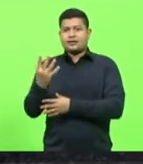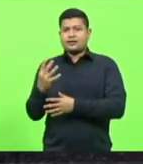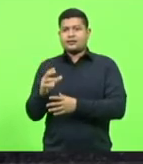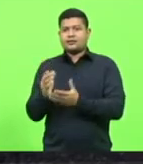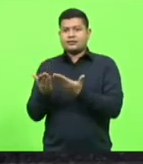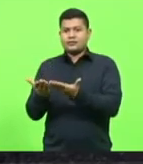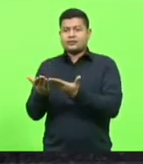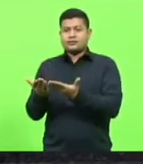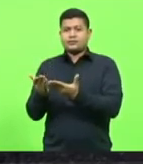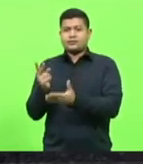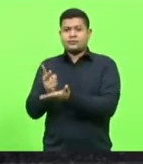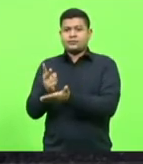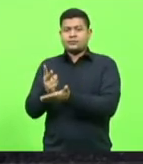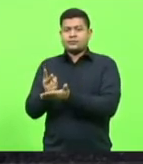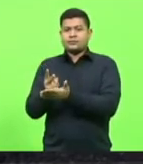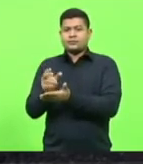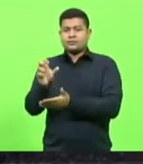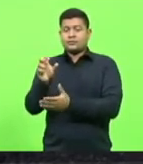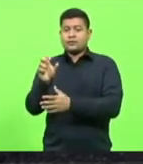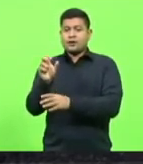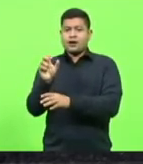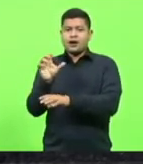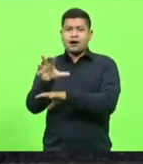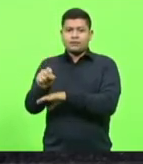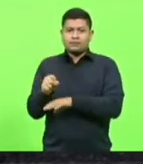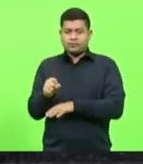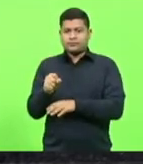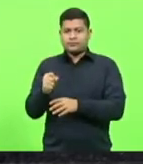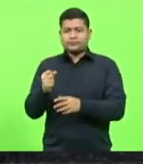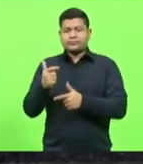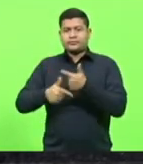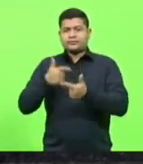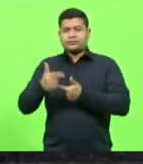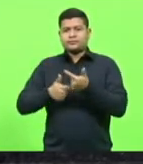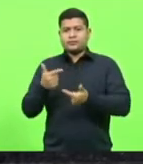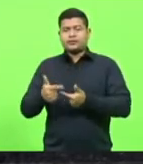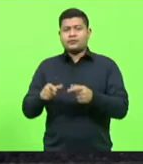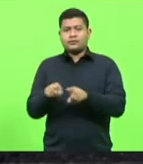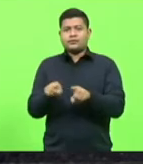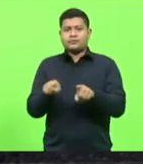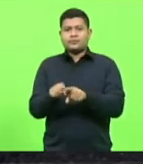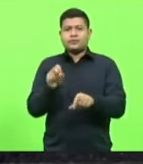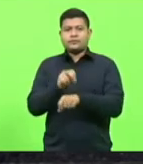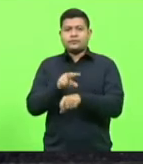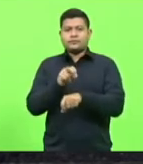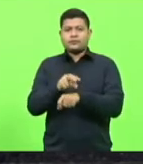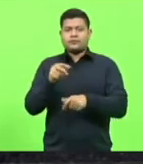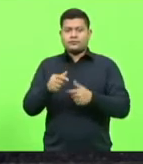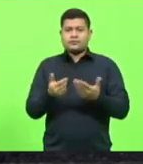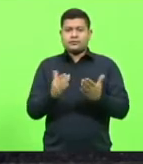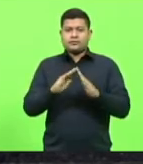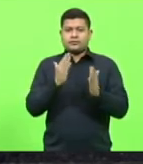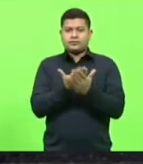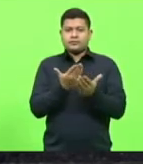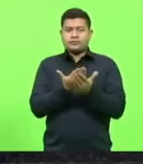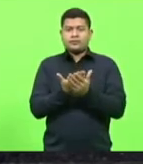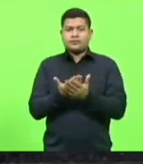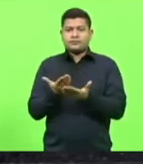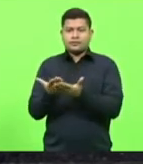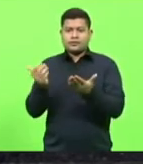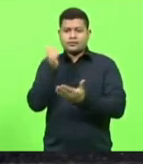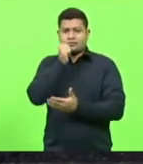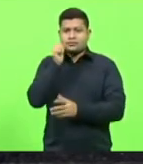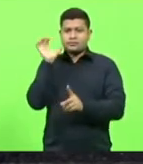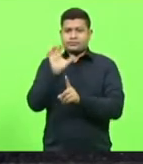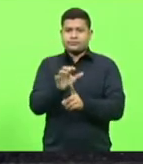em agências de emprego e de vagas nas escolas da rede pública estadual para mulheres vítimas da violência doméstica ou familiar